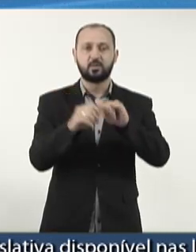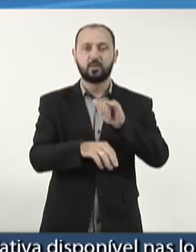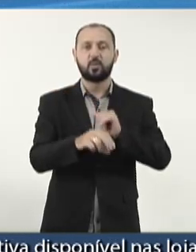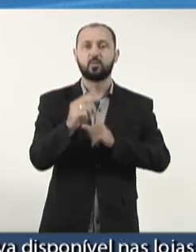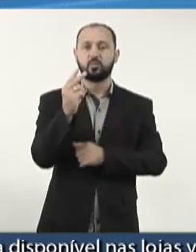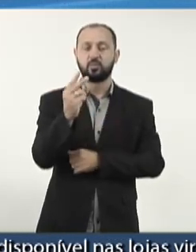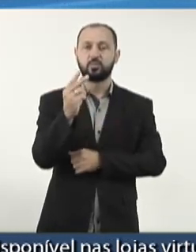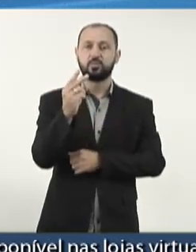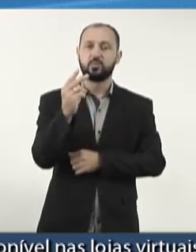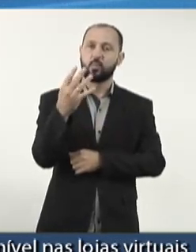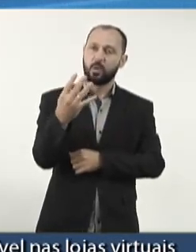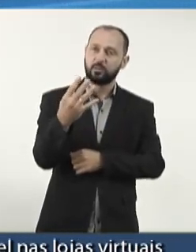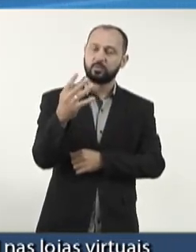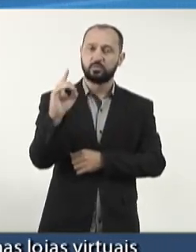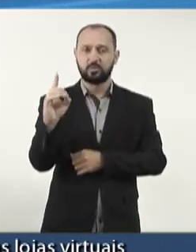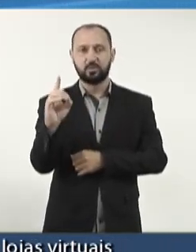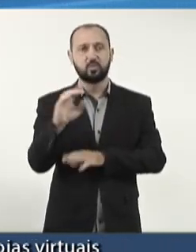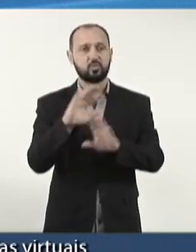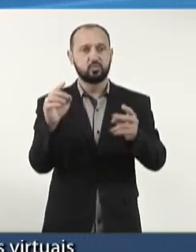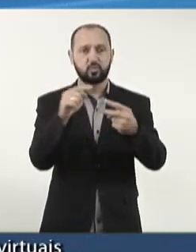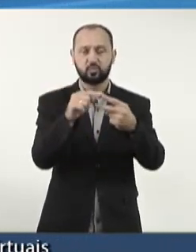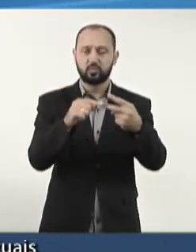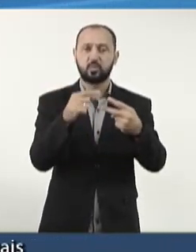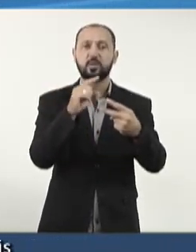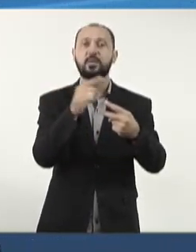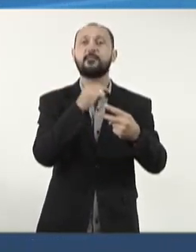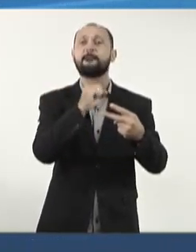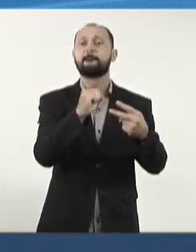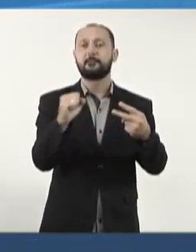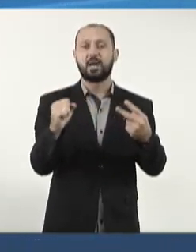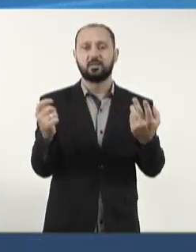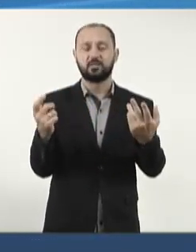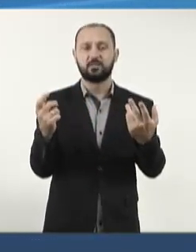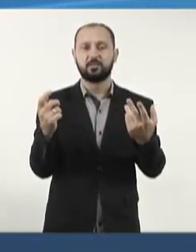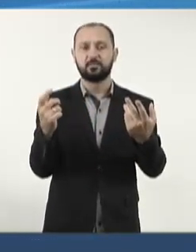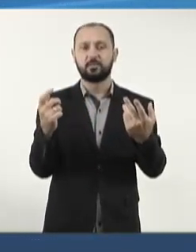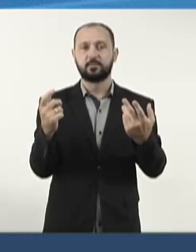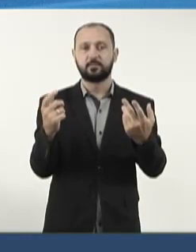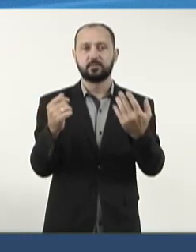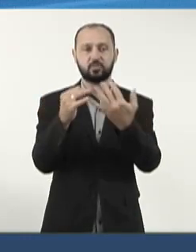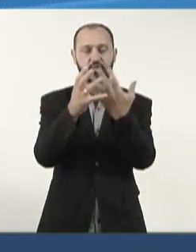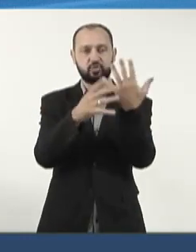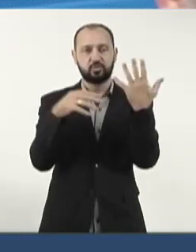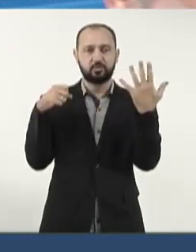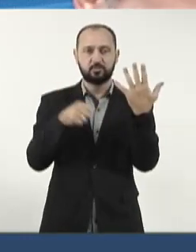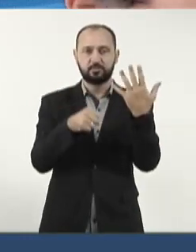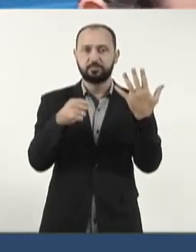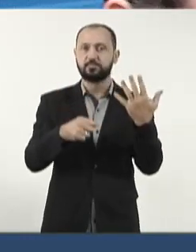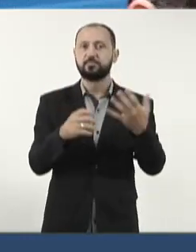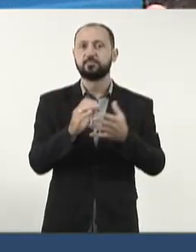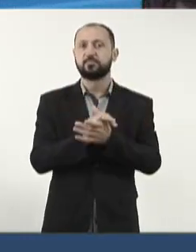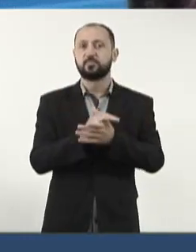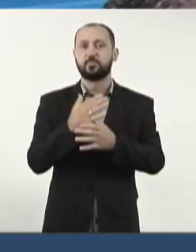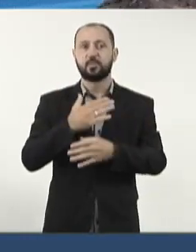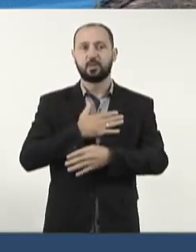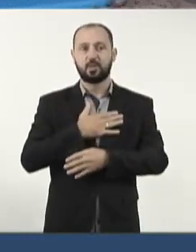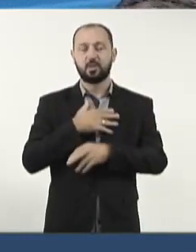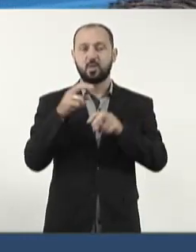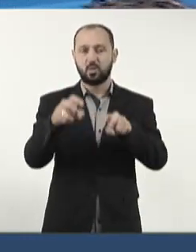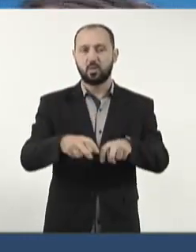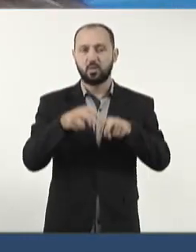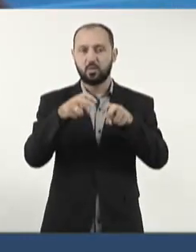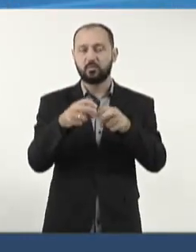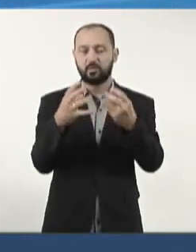,4-D ou o dordo, é o único do veneno que mata a planta. E quando o produtor rural vai